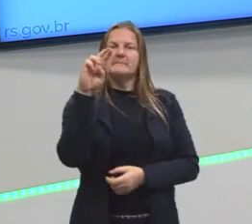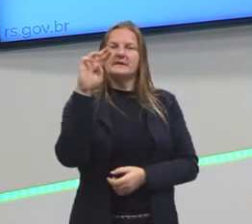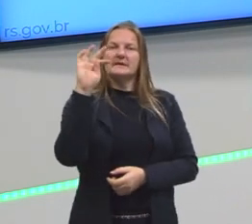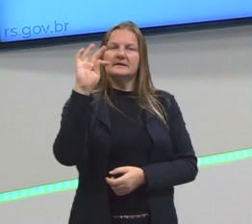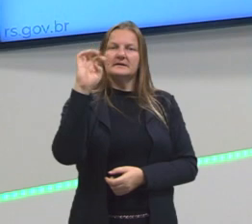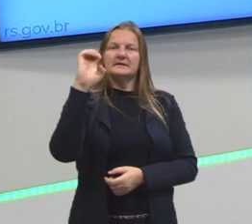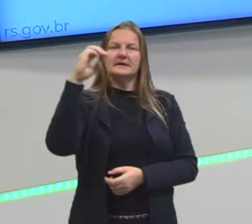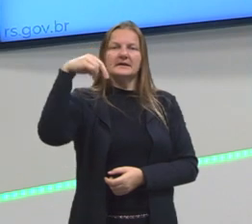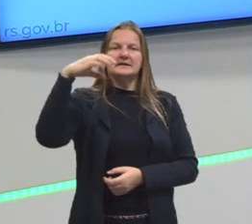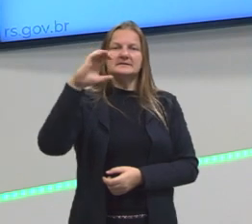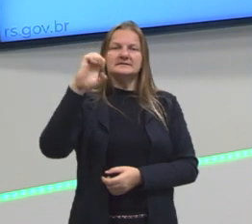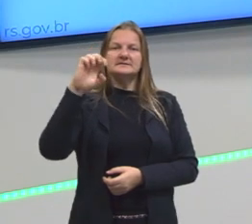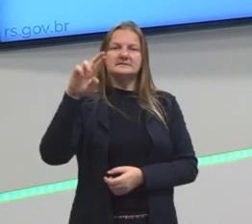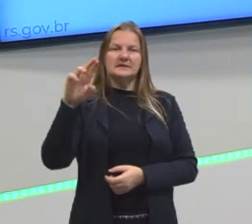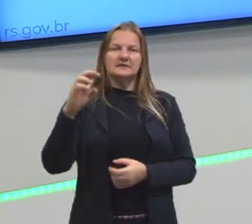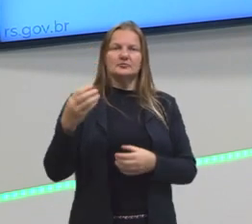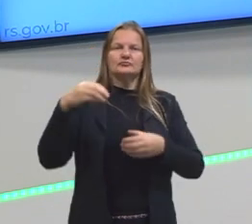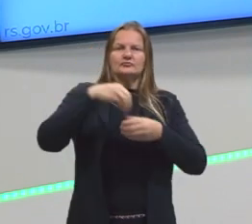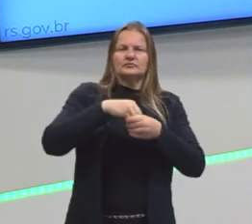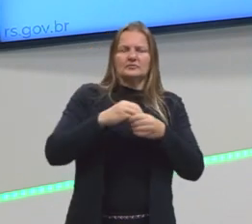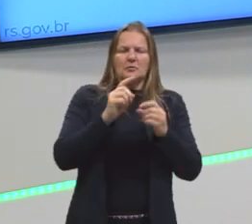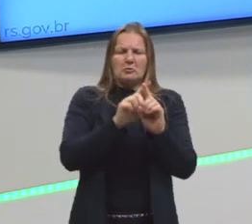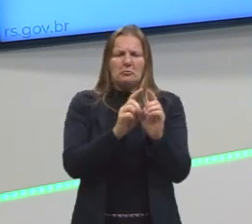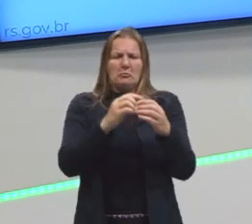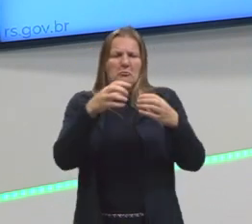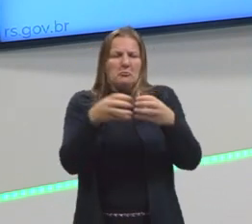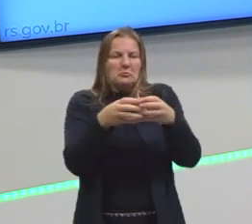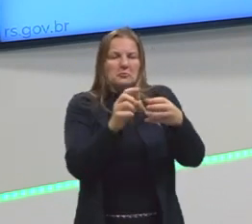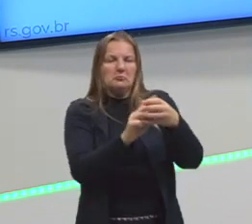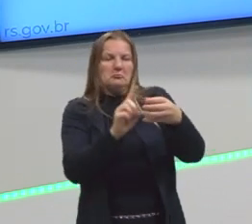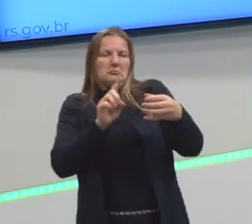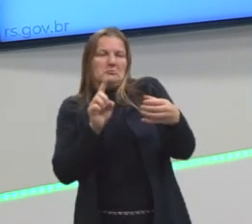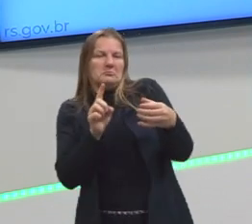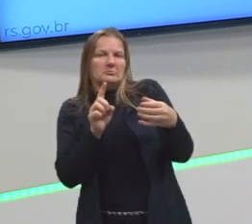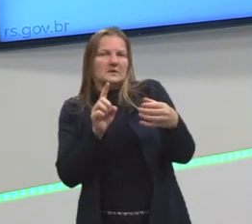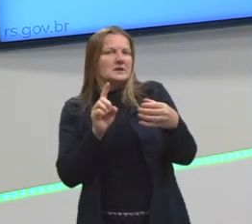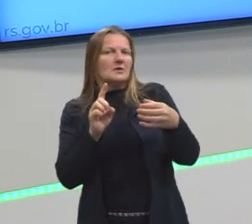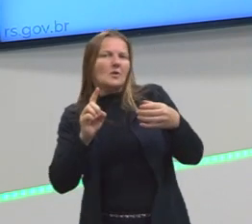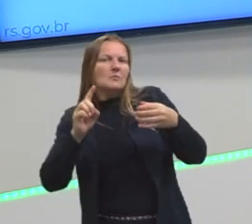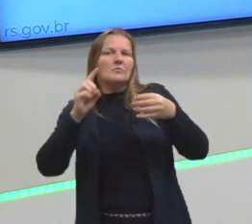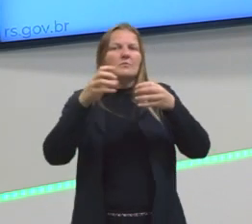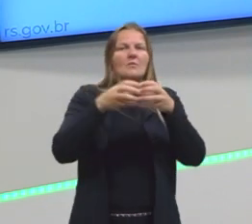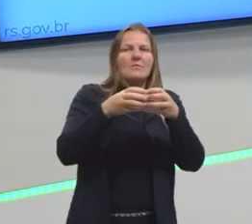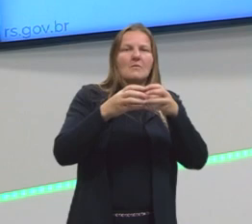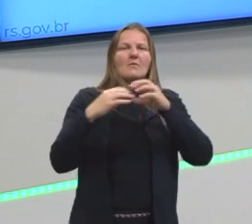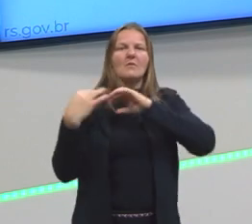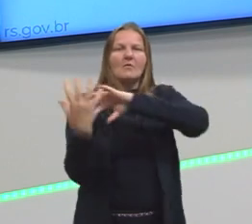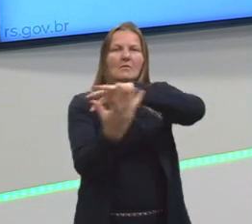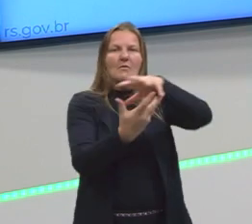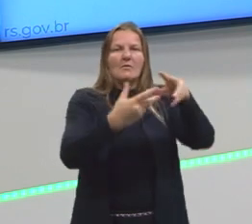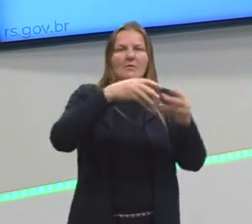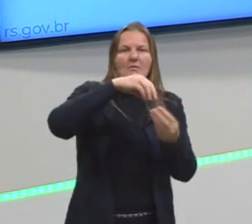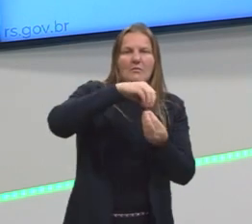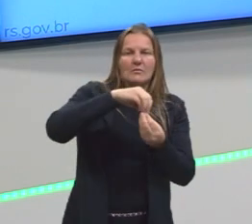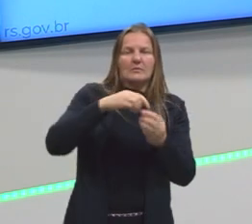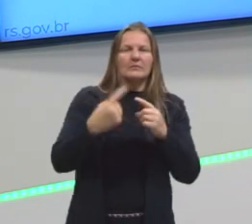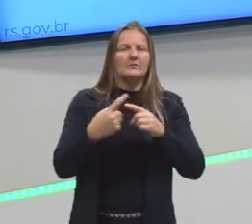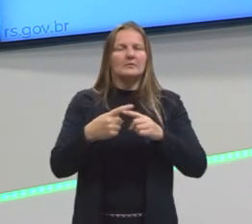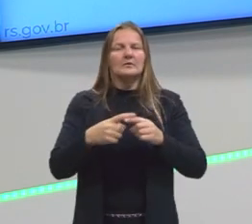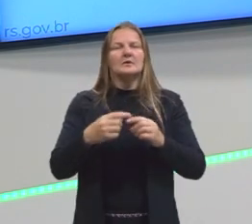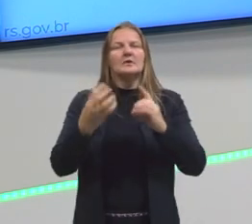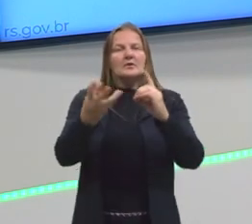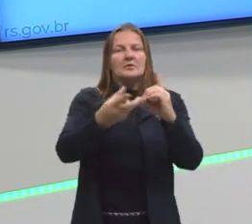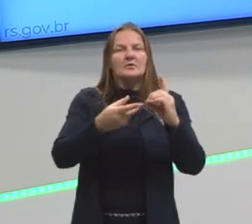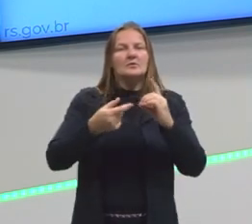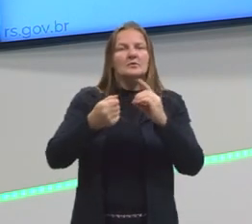cultura de massa, nós ficamos meio que no limbo. Então, a própria globalização, no processo dialético,